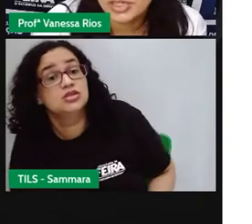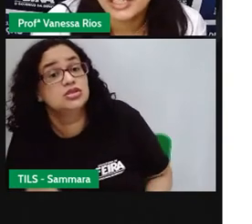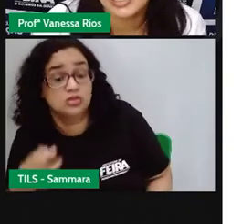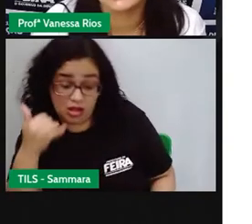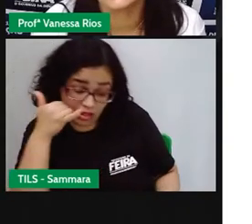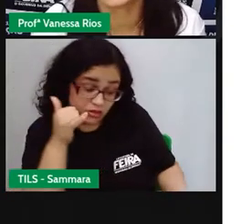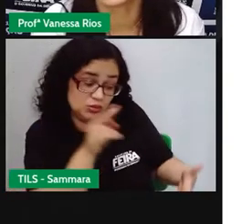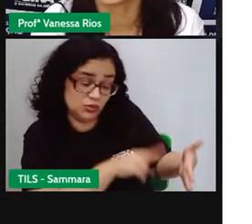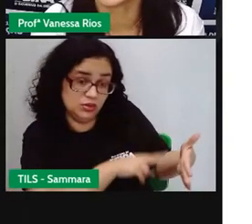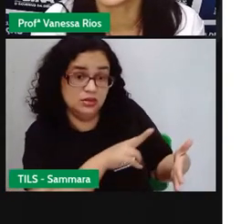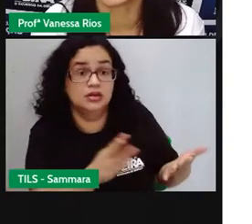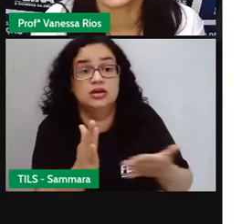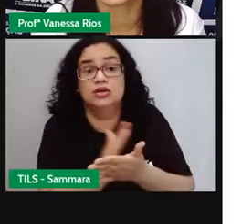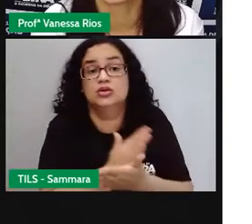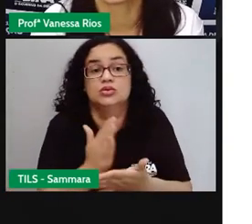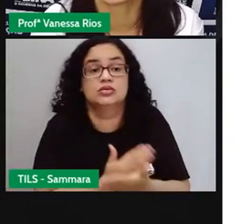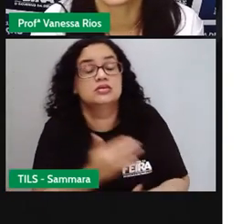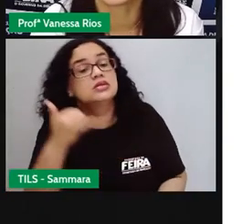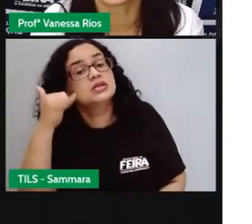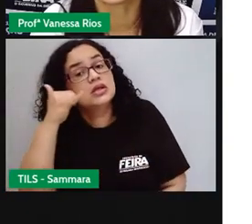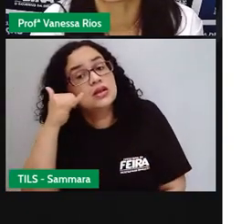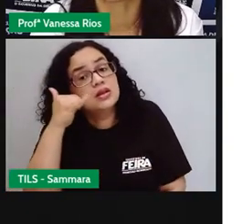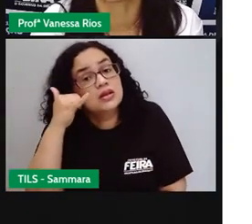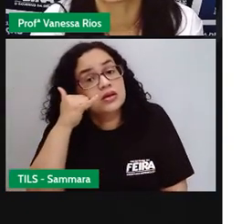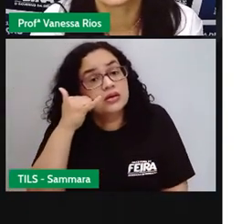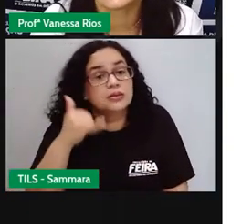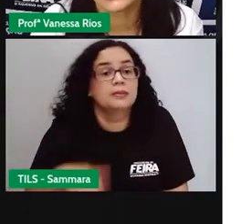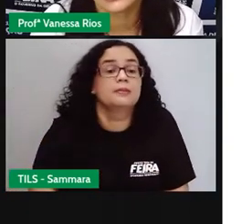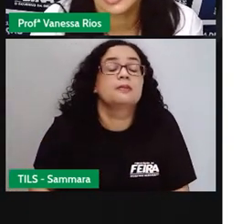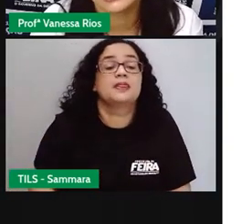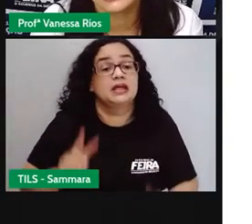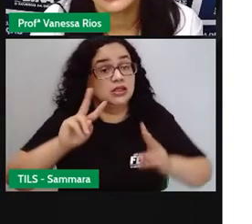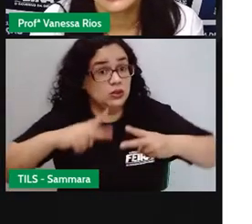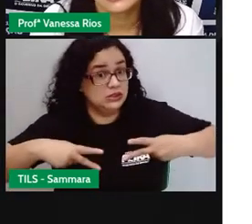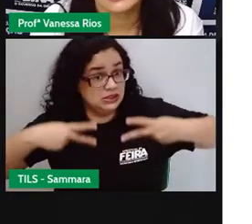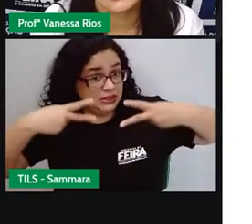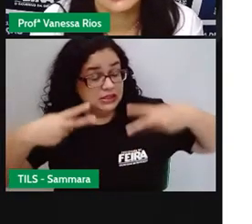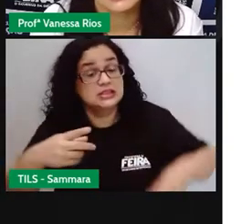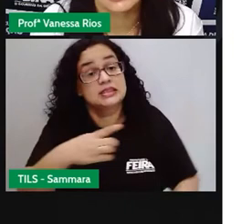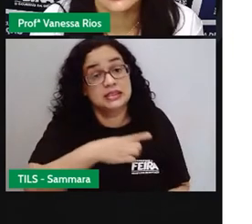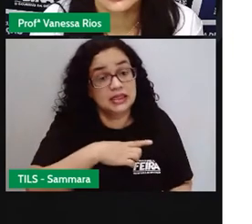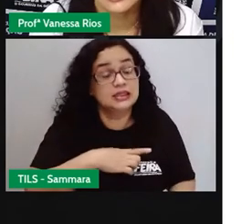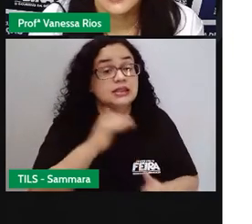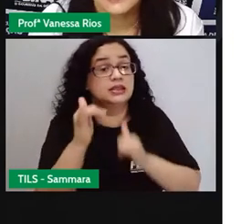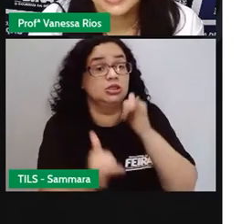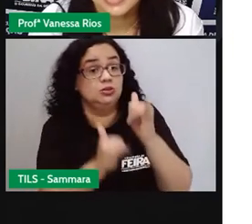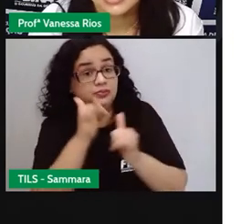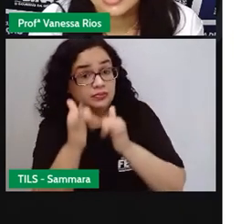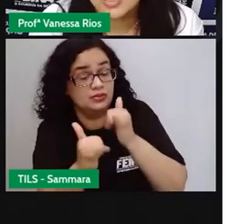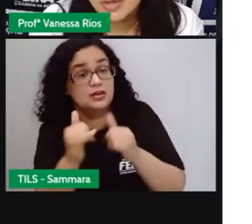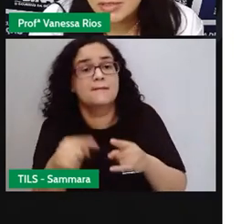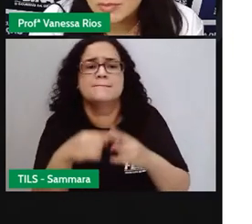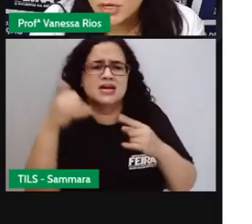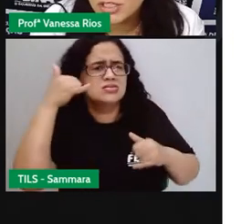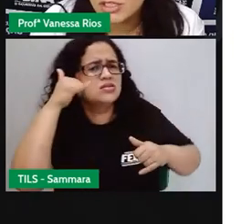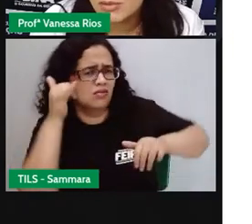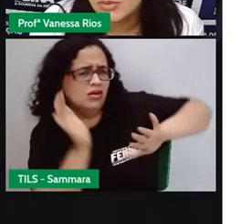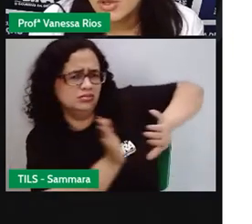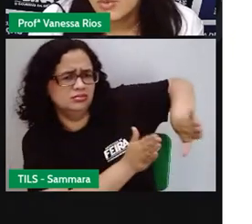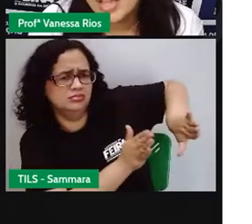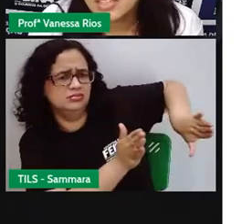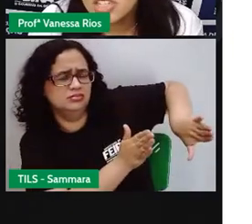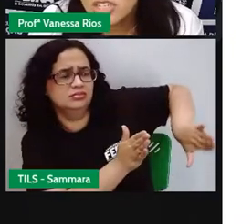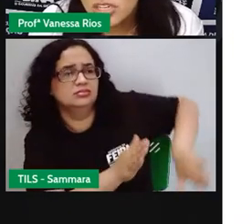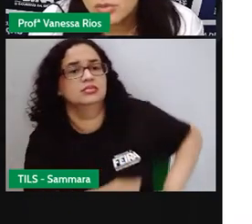leitura, né? De um livro através dos links que existem aí na internet. Mas aí dispensa um pouquinho